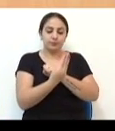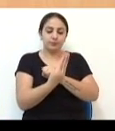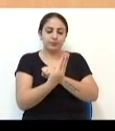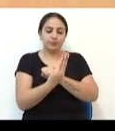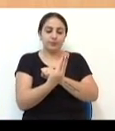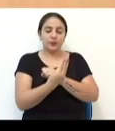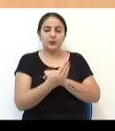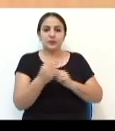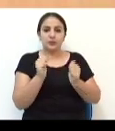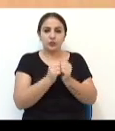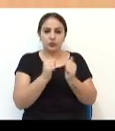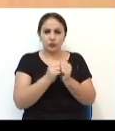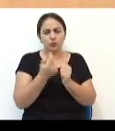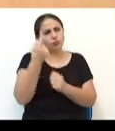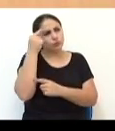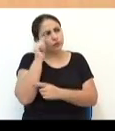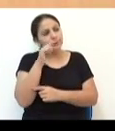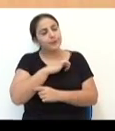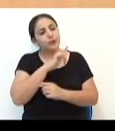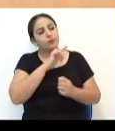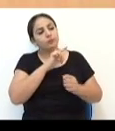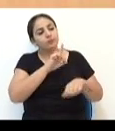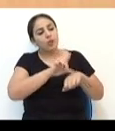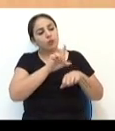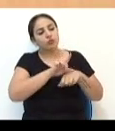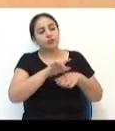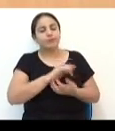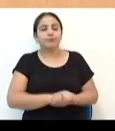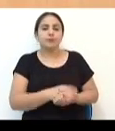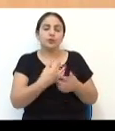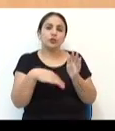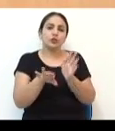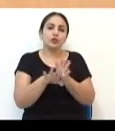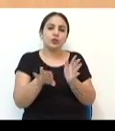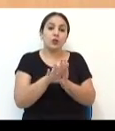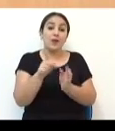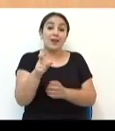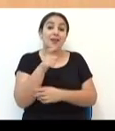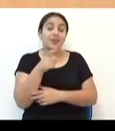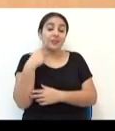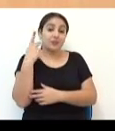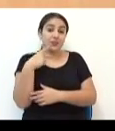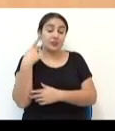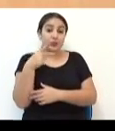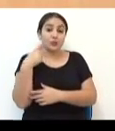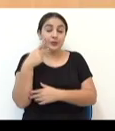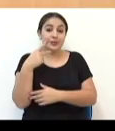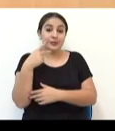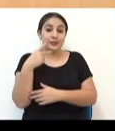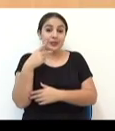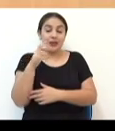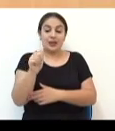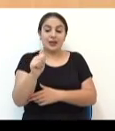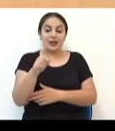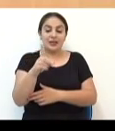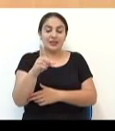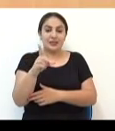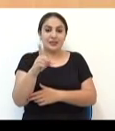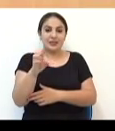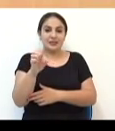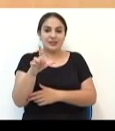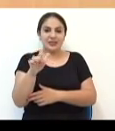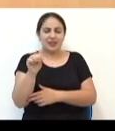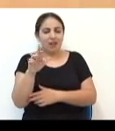E aí, através de um dia, eu estava lá na minha loja, chegou um ex-vereador da nossa casa, eu, Adelara